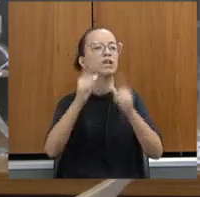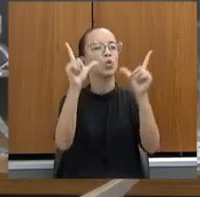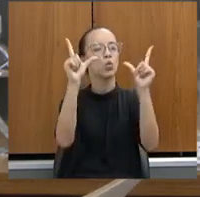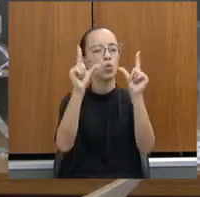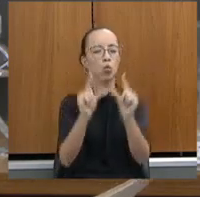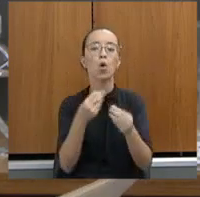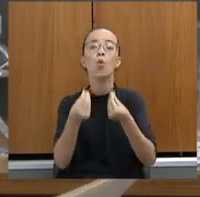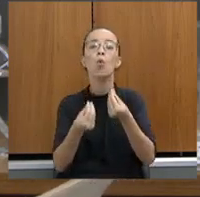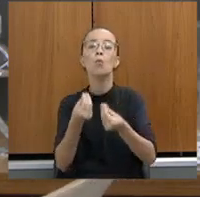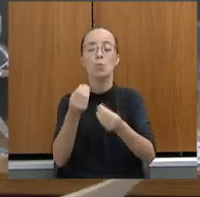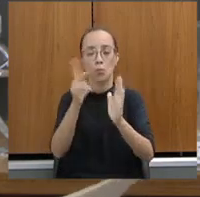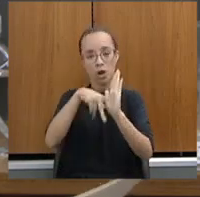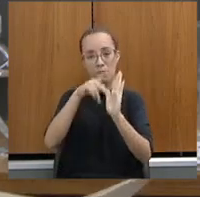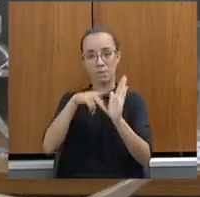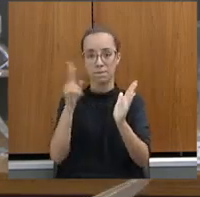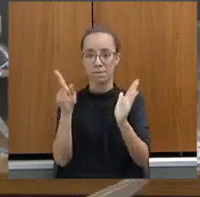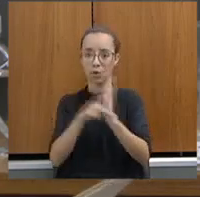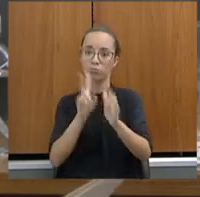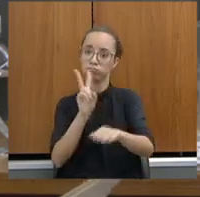programas de prevenção. Pode passar.